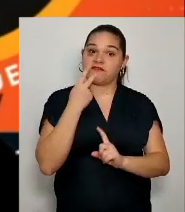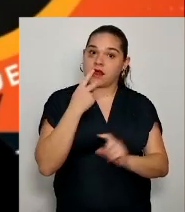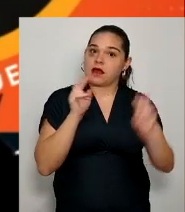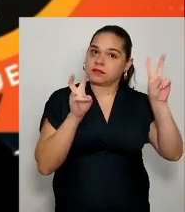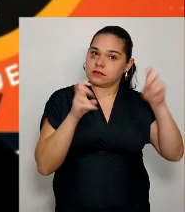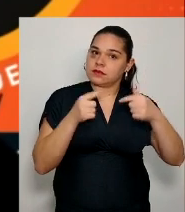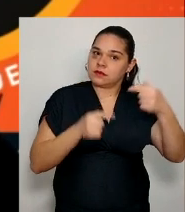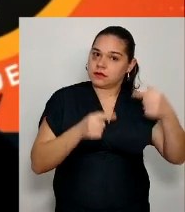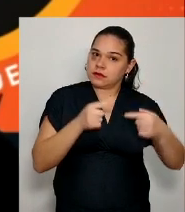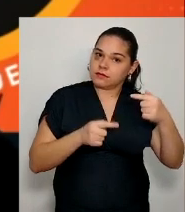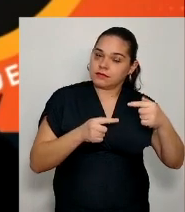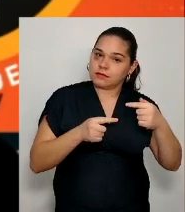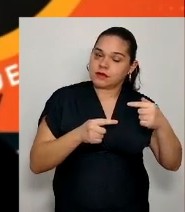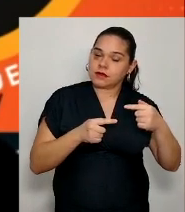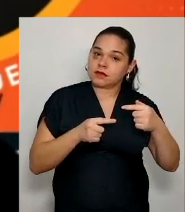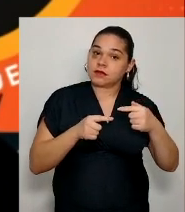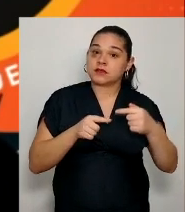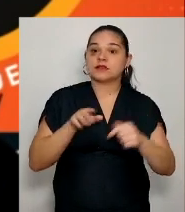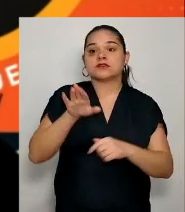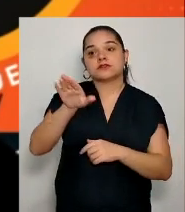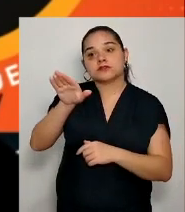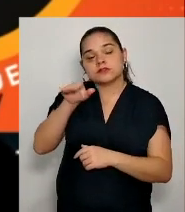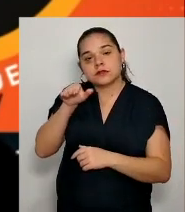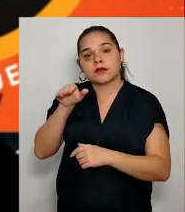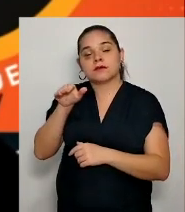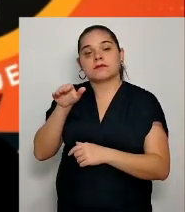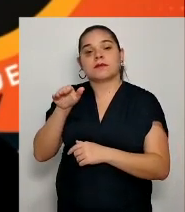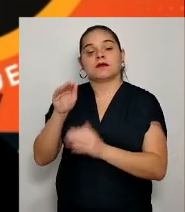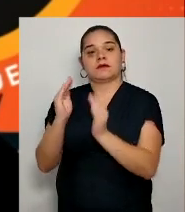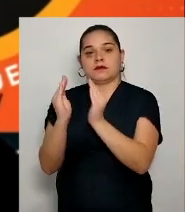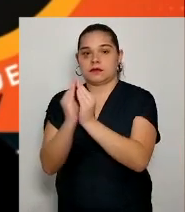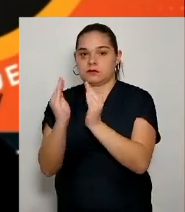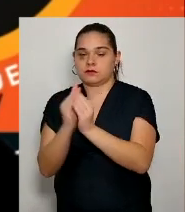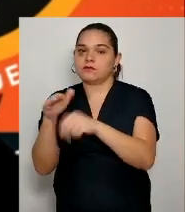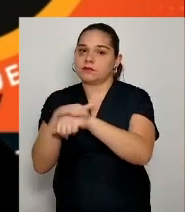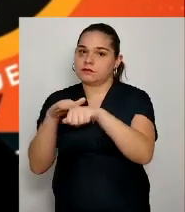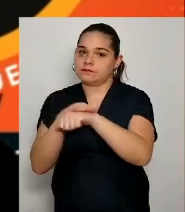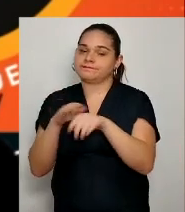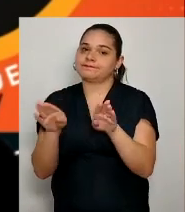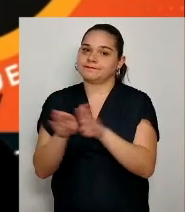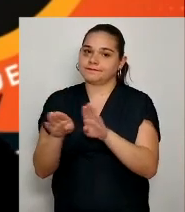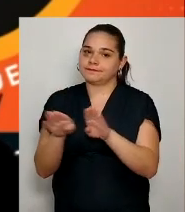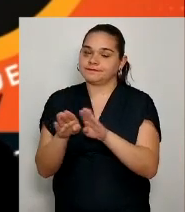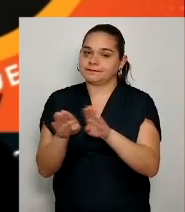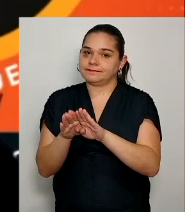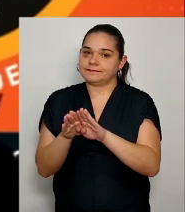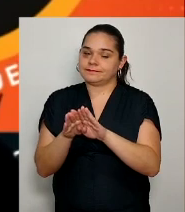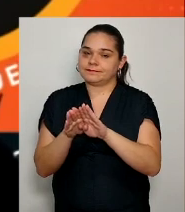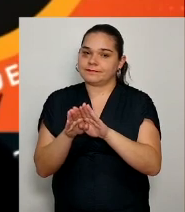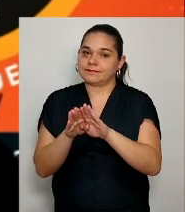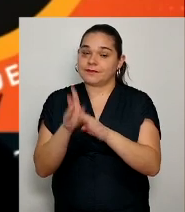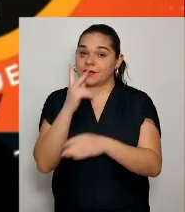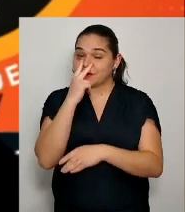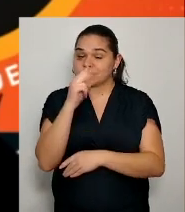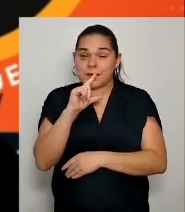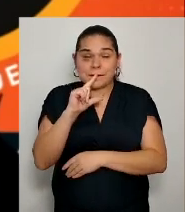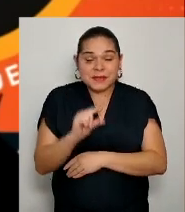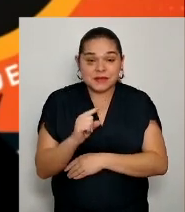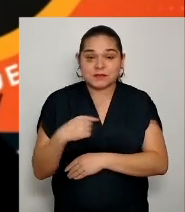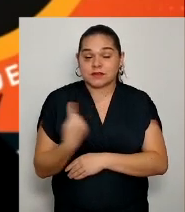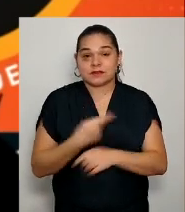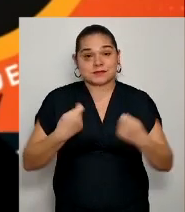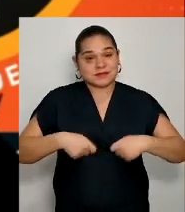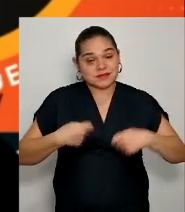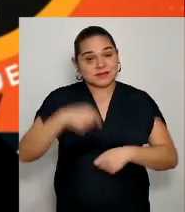da empresa para conversar. Acho que é o mínimo que nós merecemos aqui no estado do Paraná, para